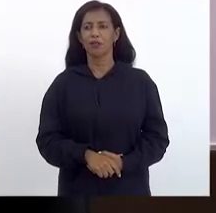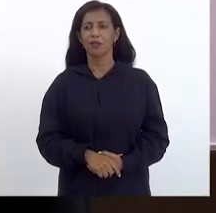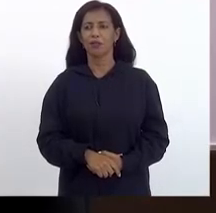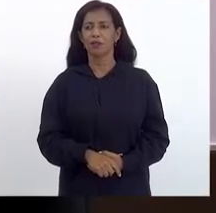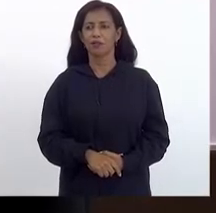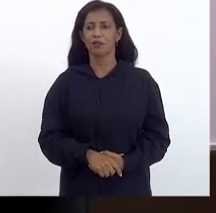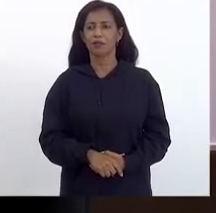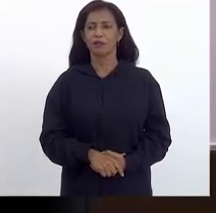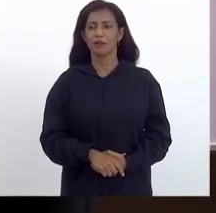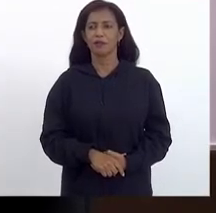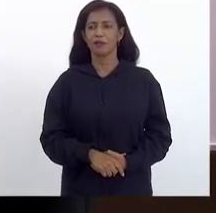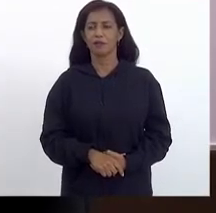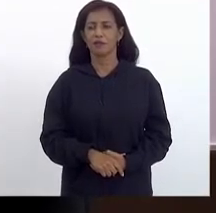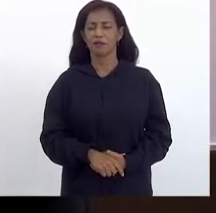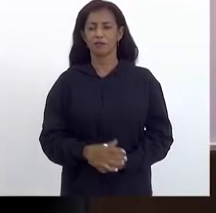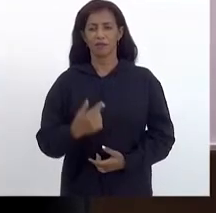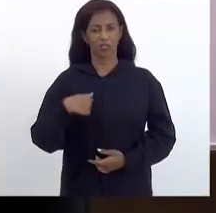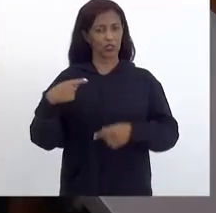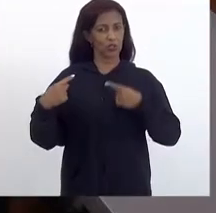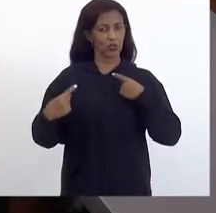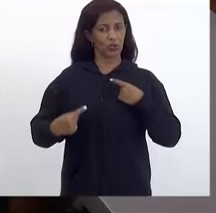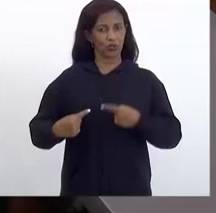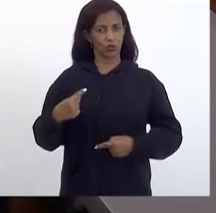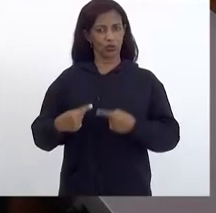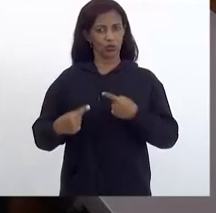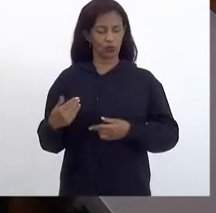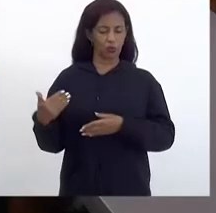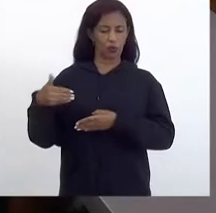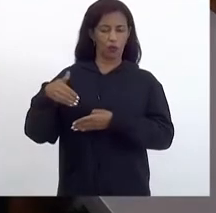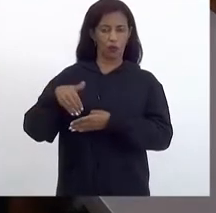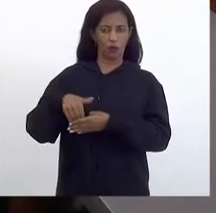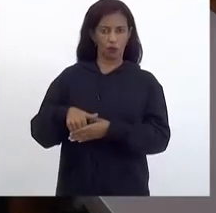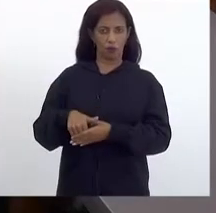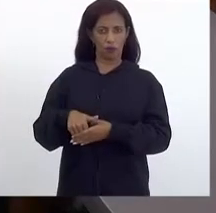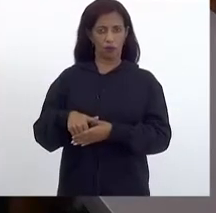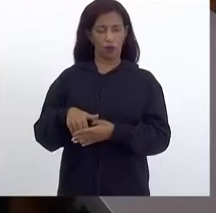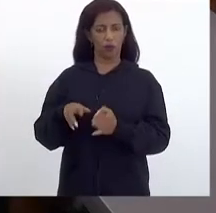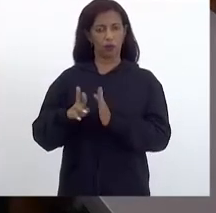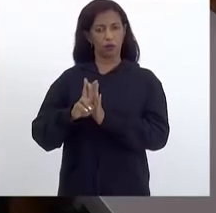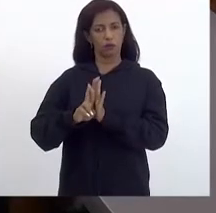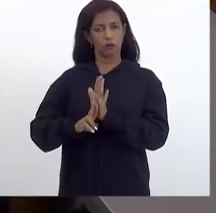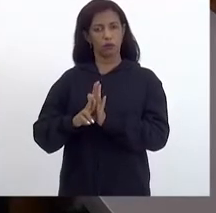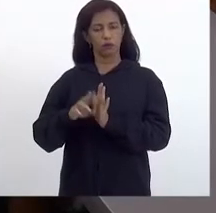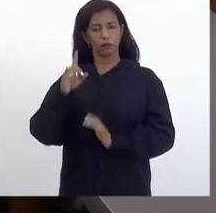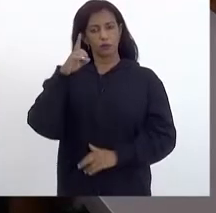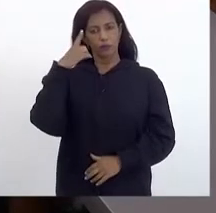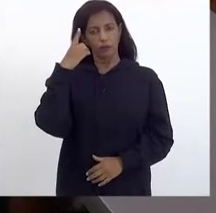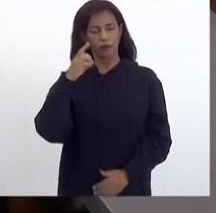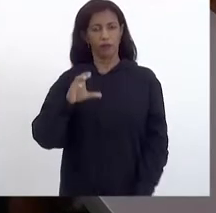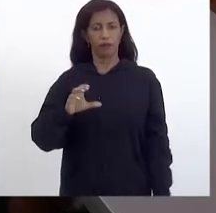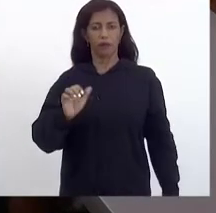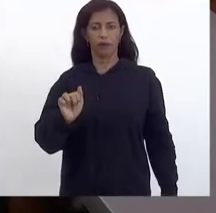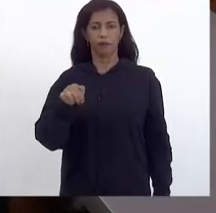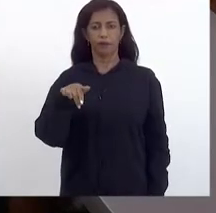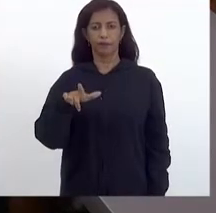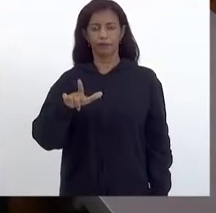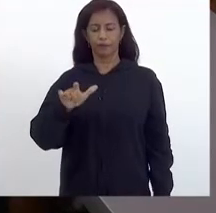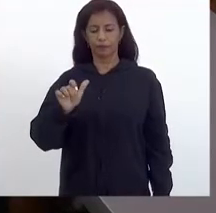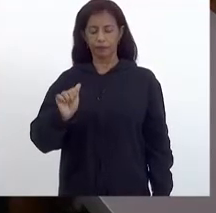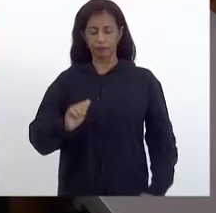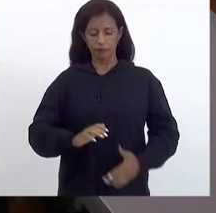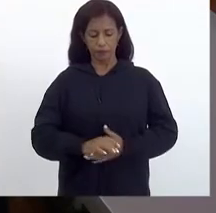Eu... Em discussão, o voto do relator, deputado Márcio Canella. Sr. Presidente,